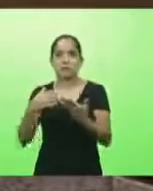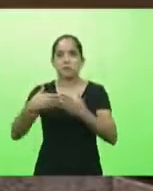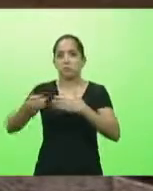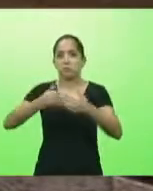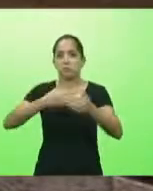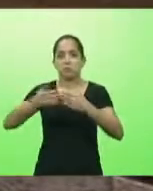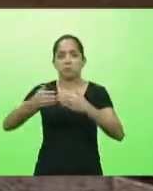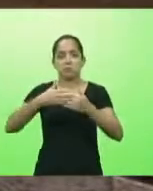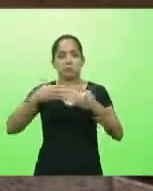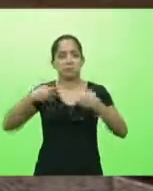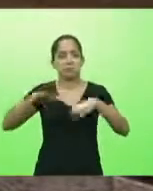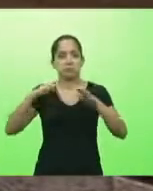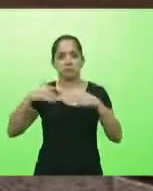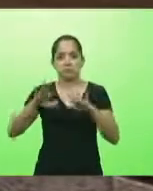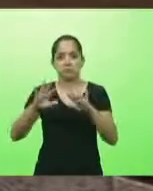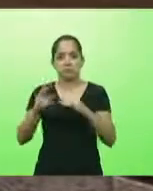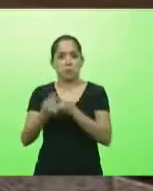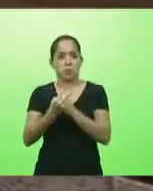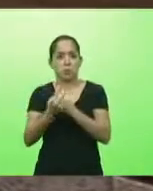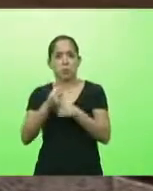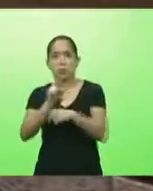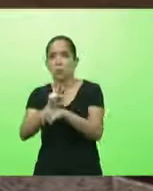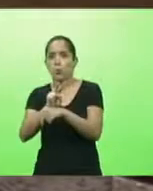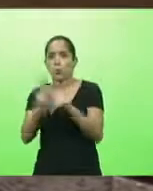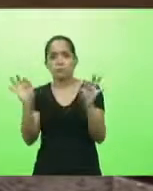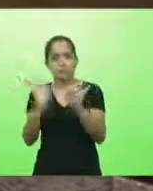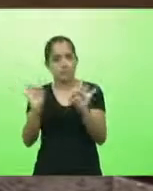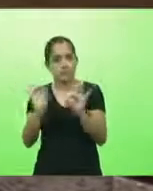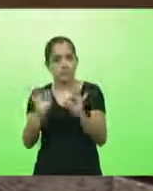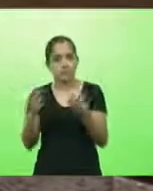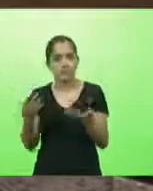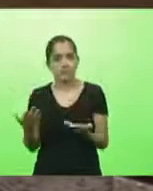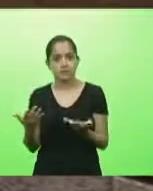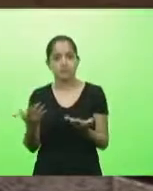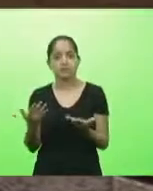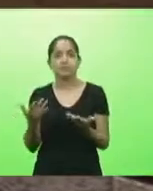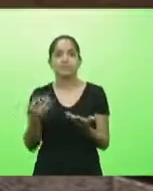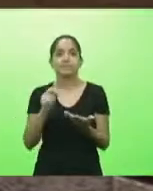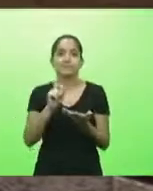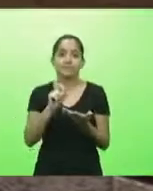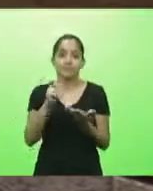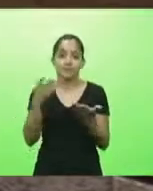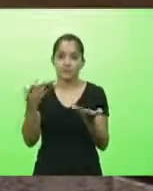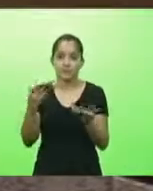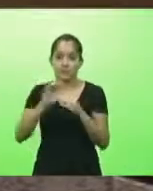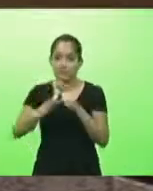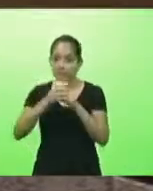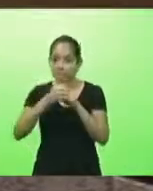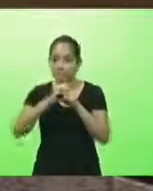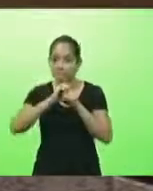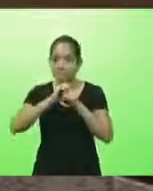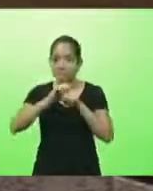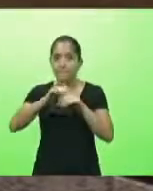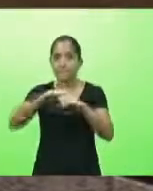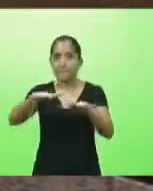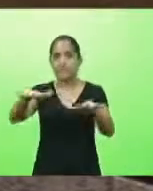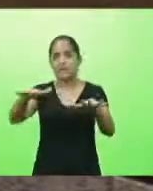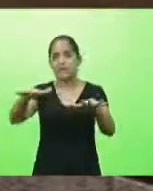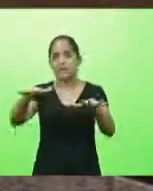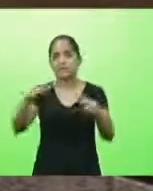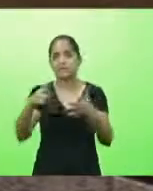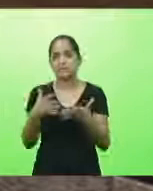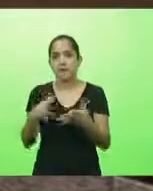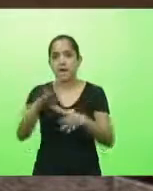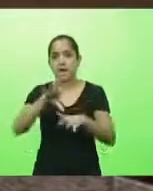para a saúde da família faz com que esse vírus ele se propague o contágio